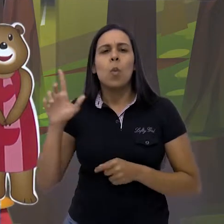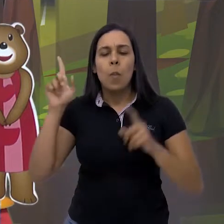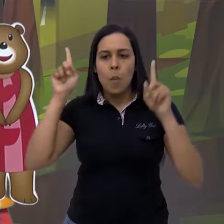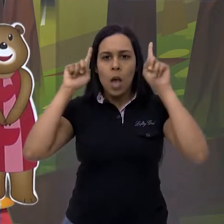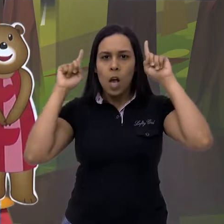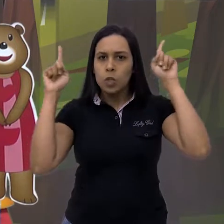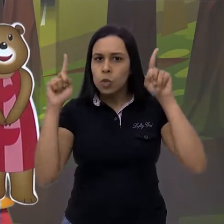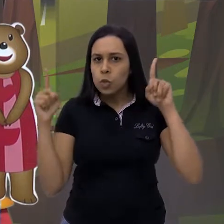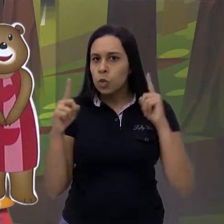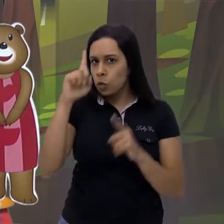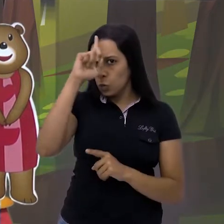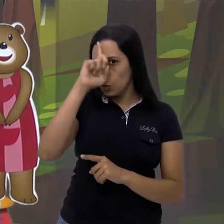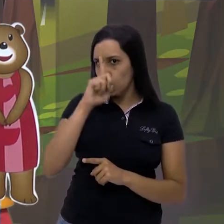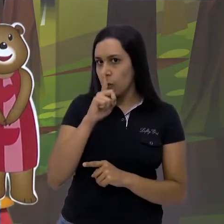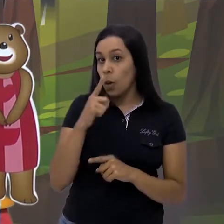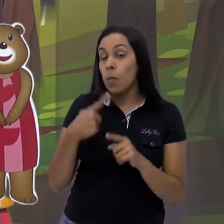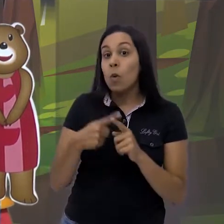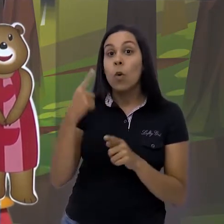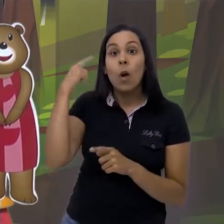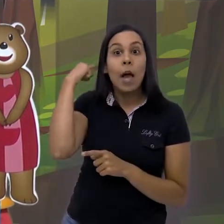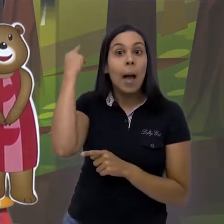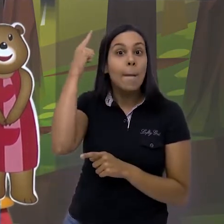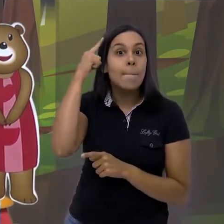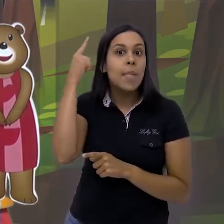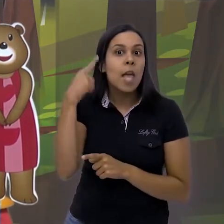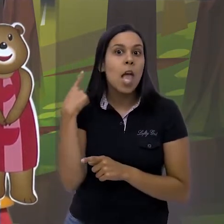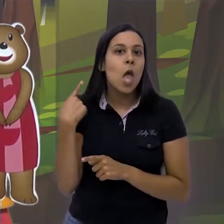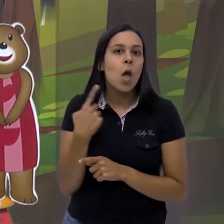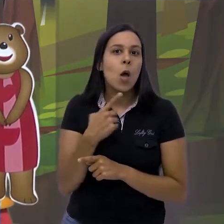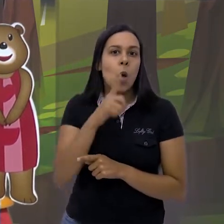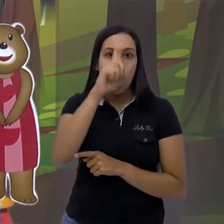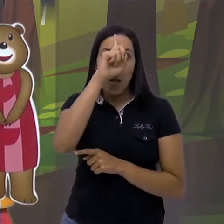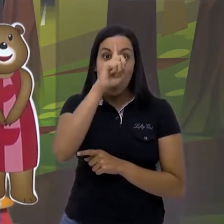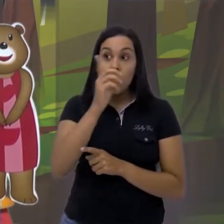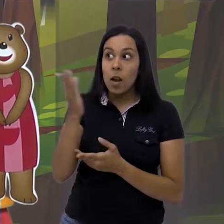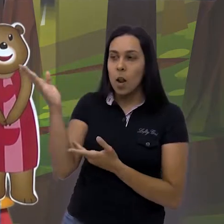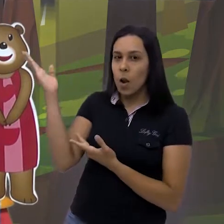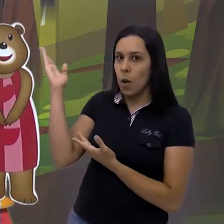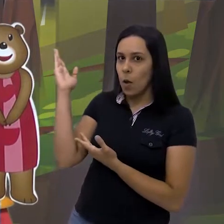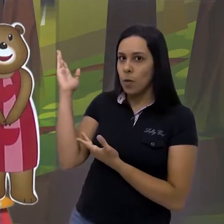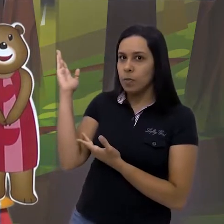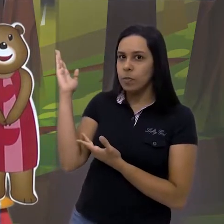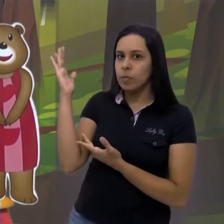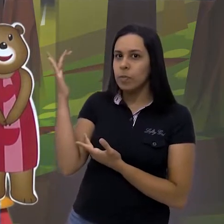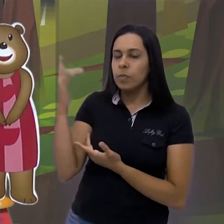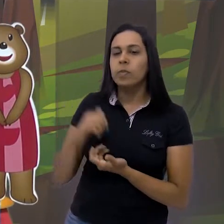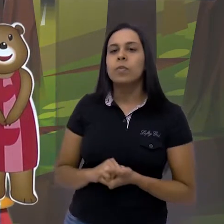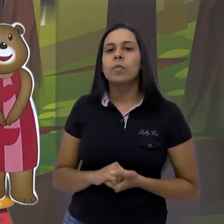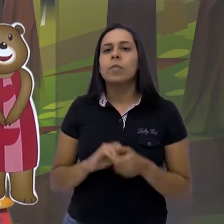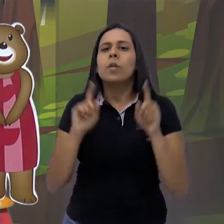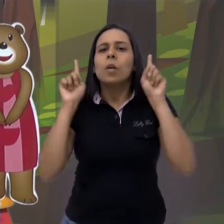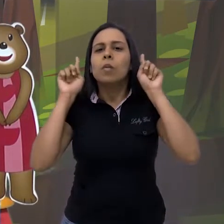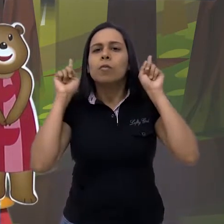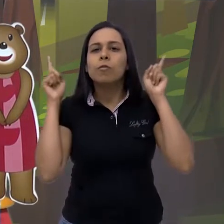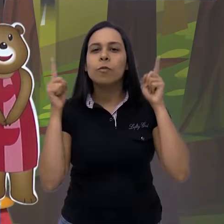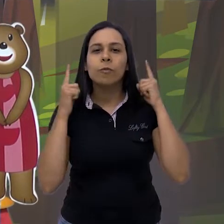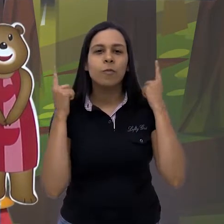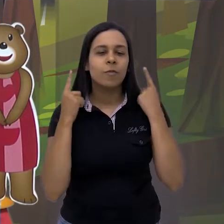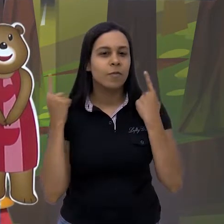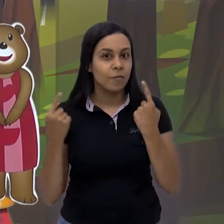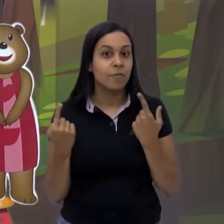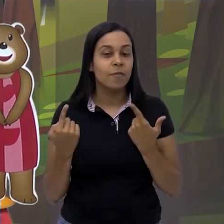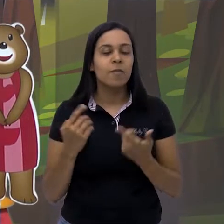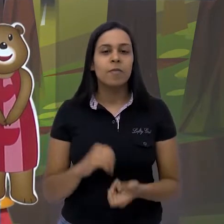causa dos seus cabelos. Um cabelo loiro, que lembrava o dourado e bem cacheado.